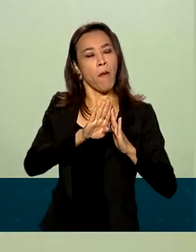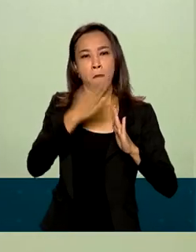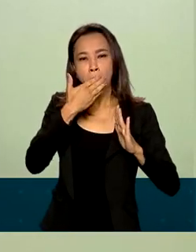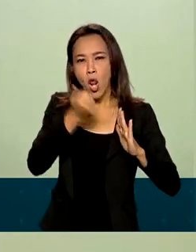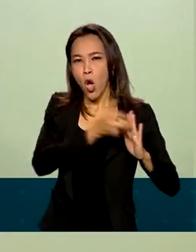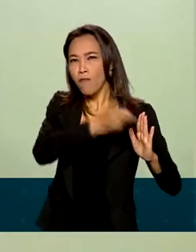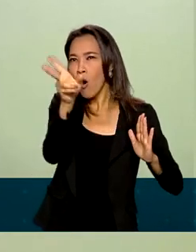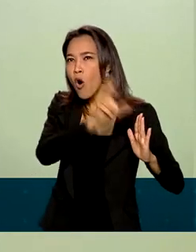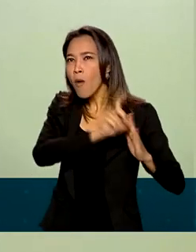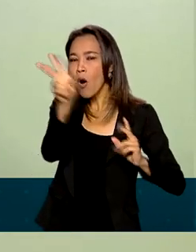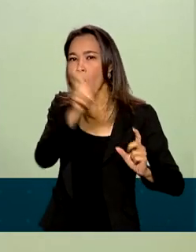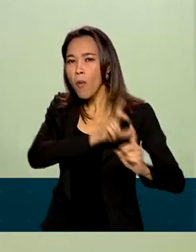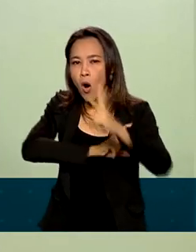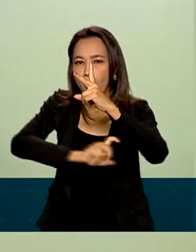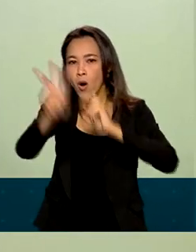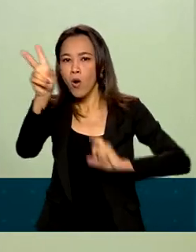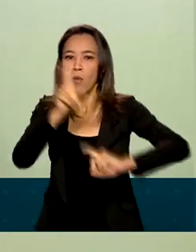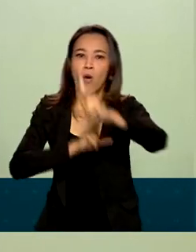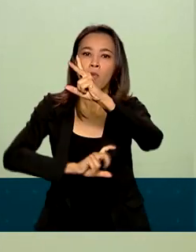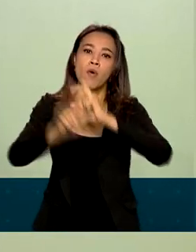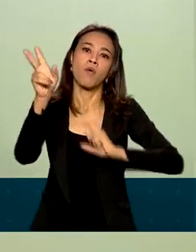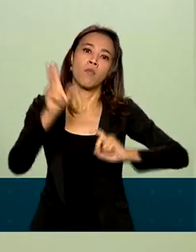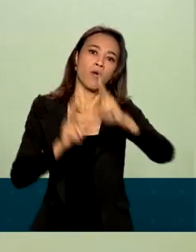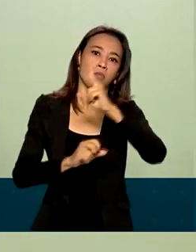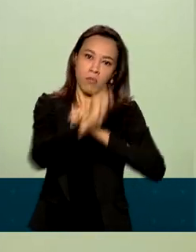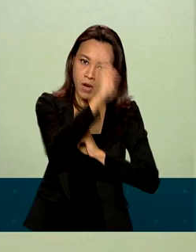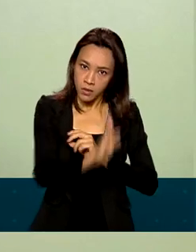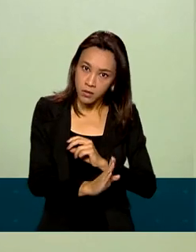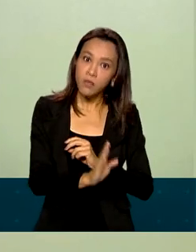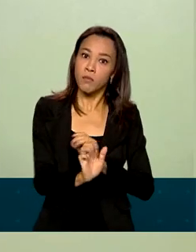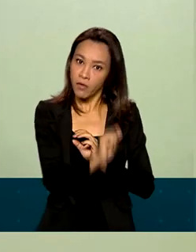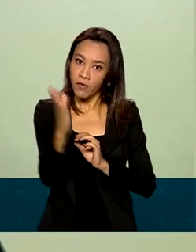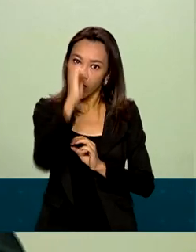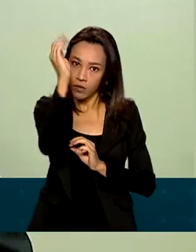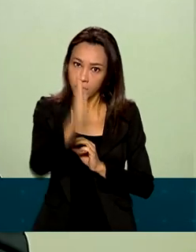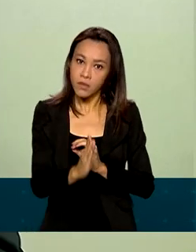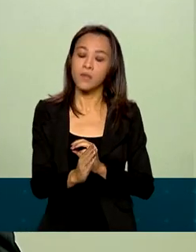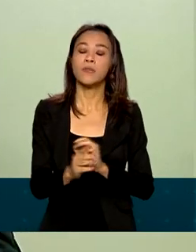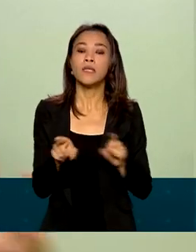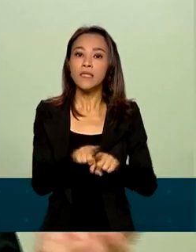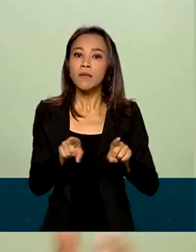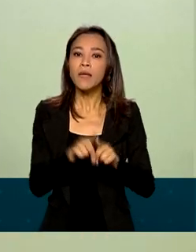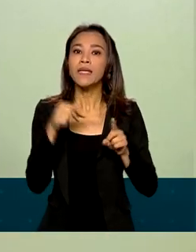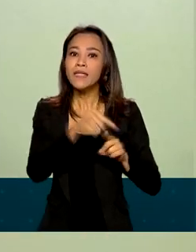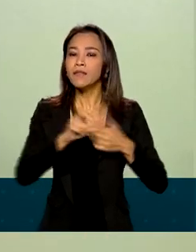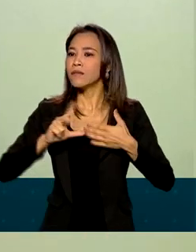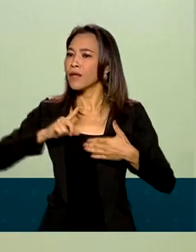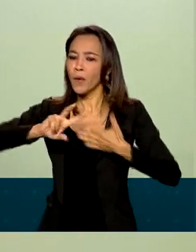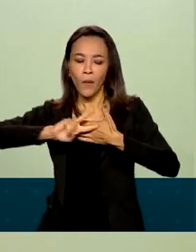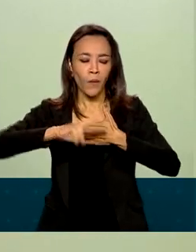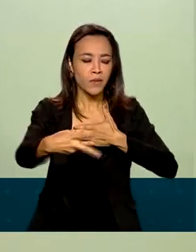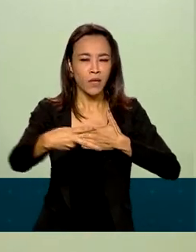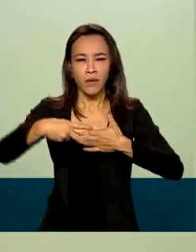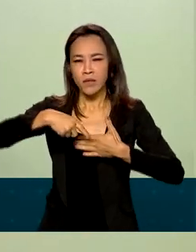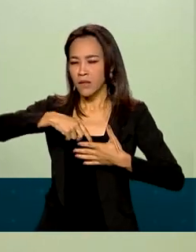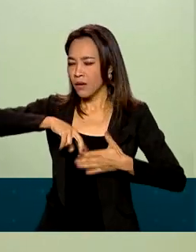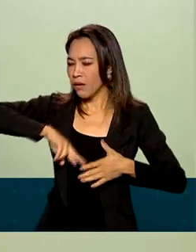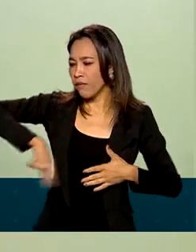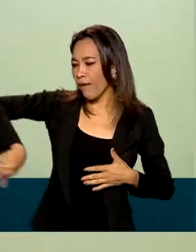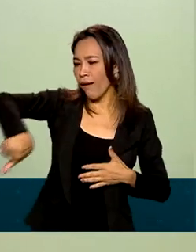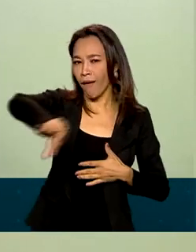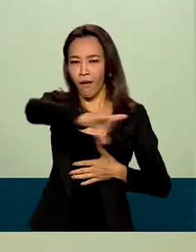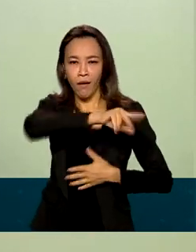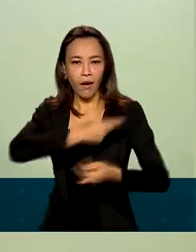país importar, aumentam as reservas internacionais e também acaba tendo um impacto em toda a economia em termos de